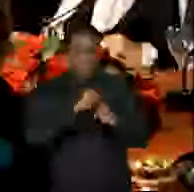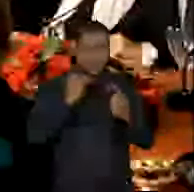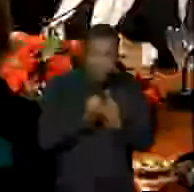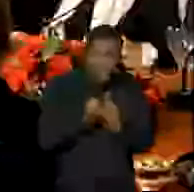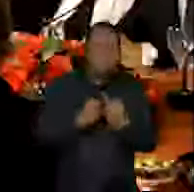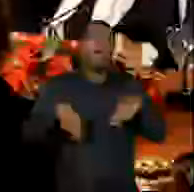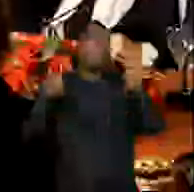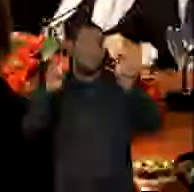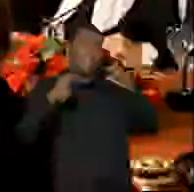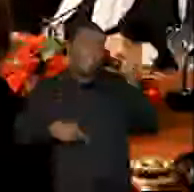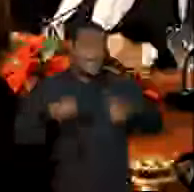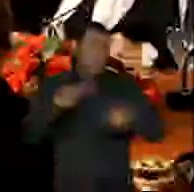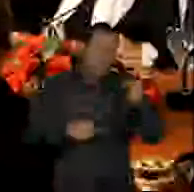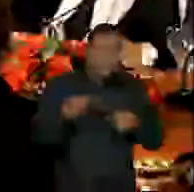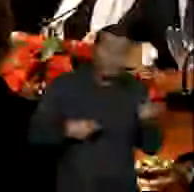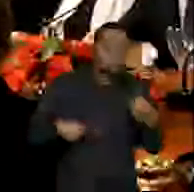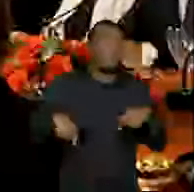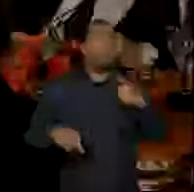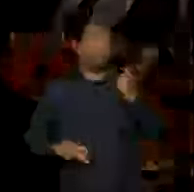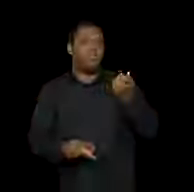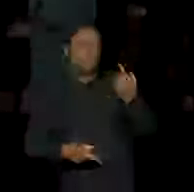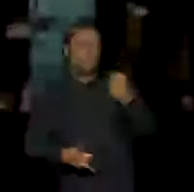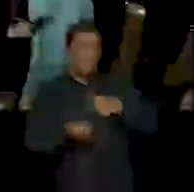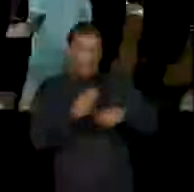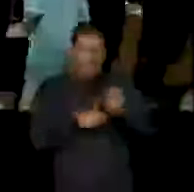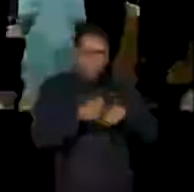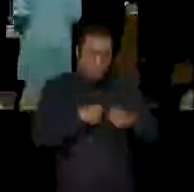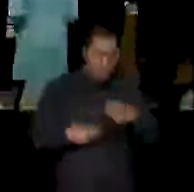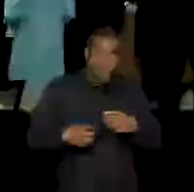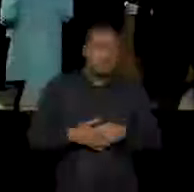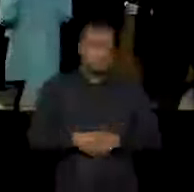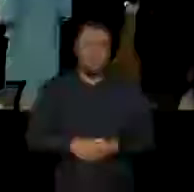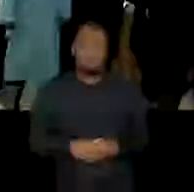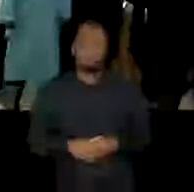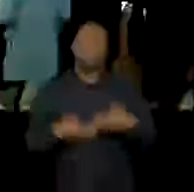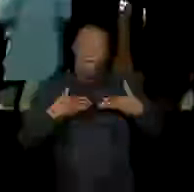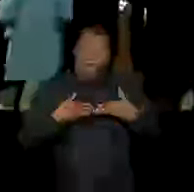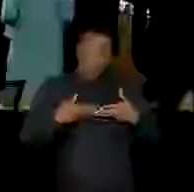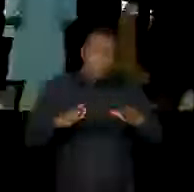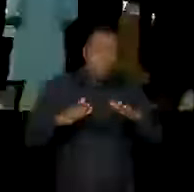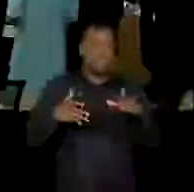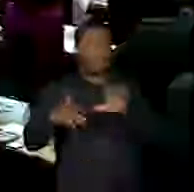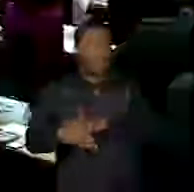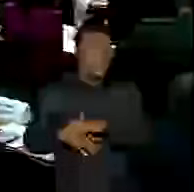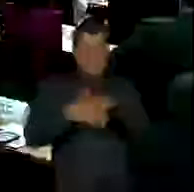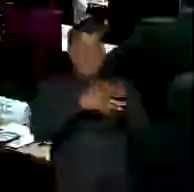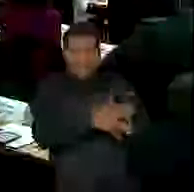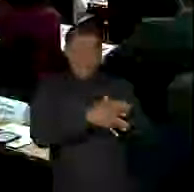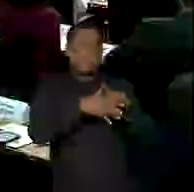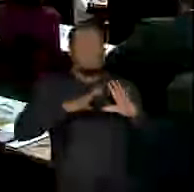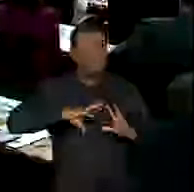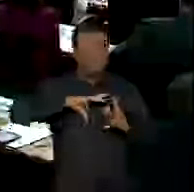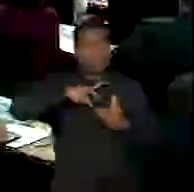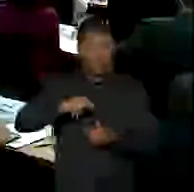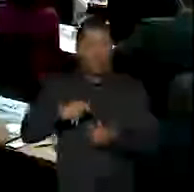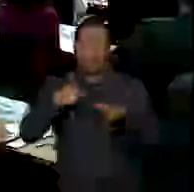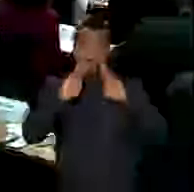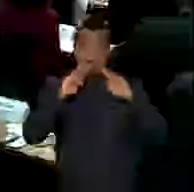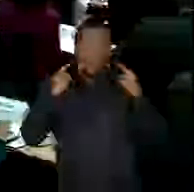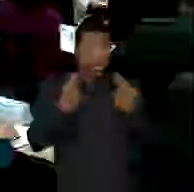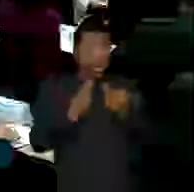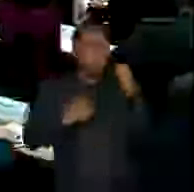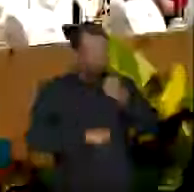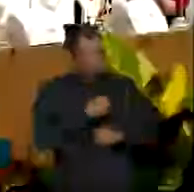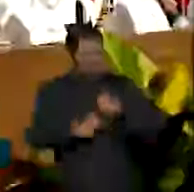sucessivas crises econômicas globais. A partir de então, as lideranças mundiais se reúnem